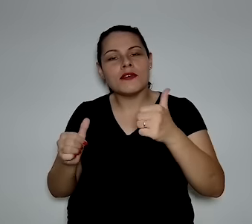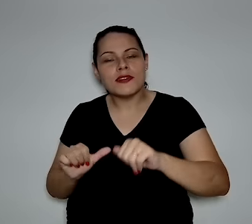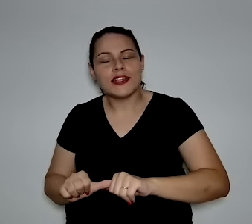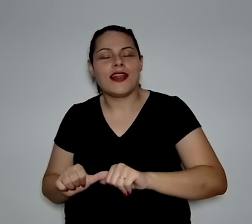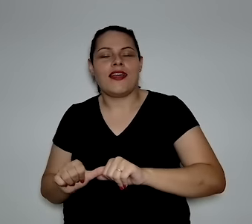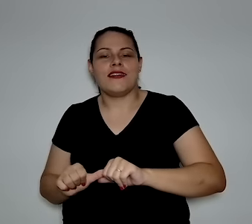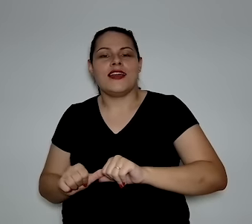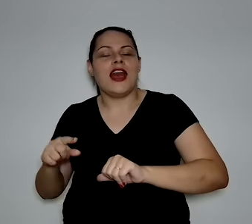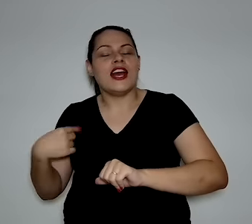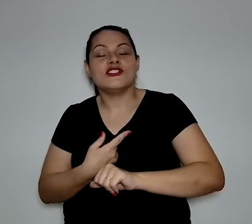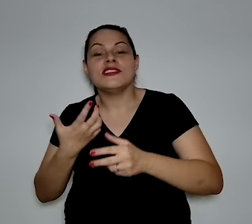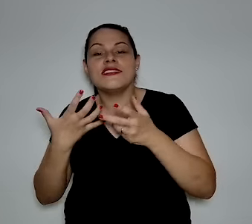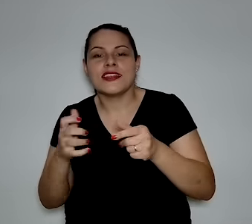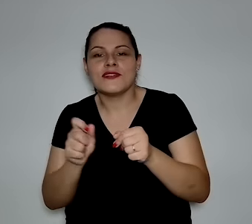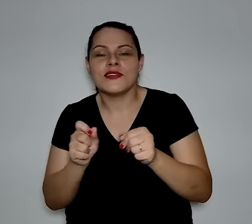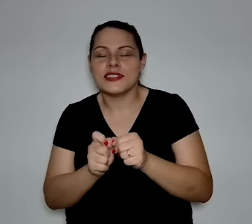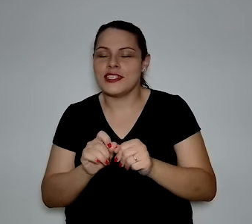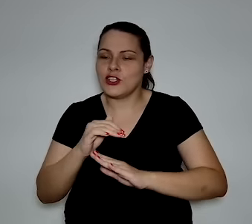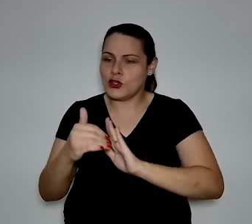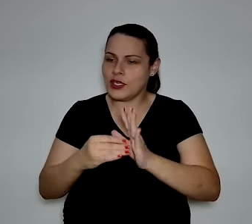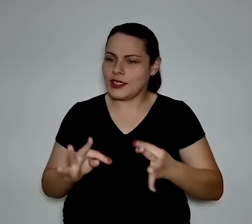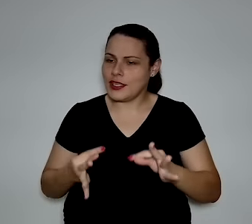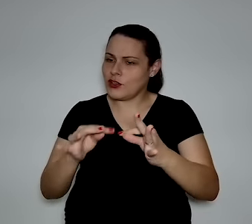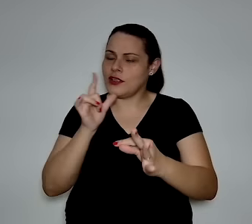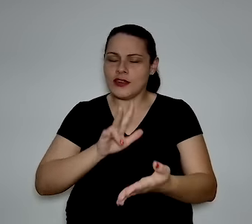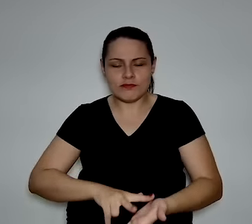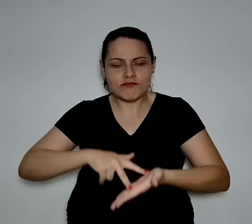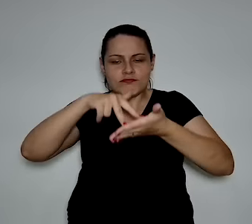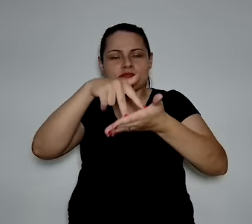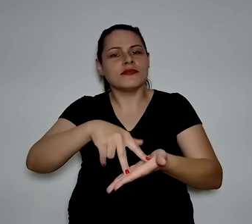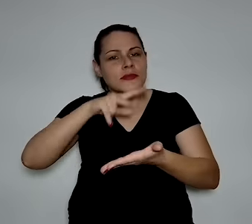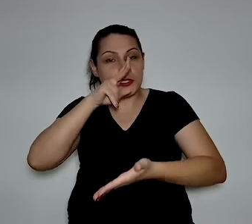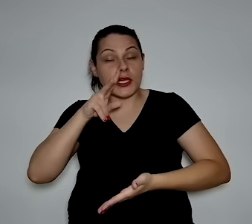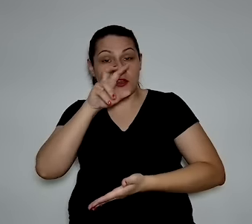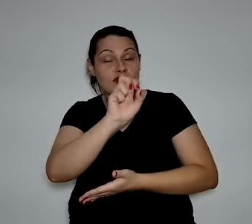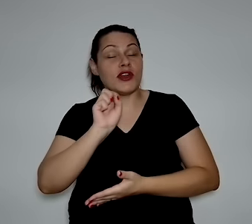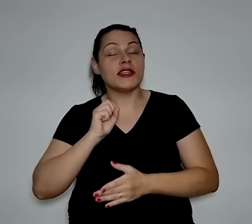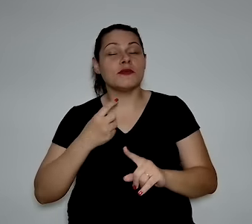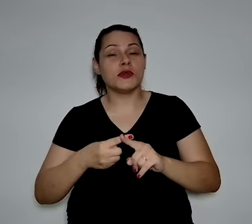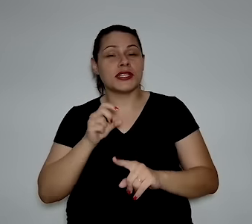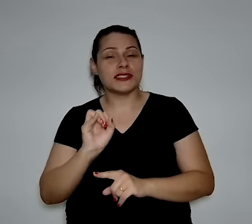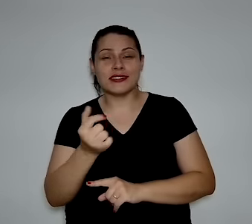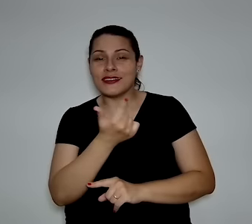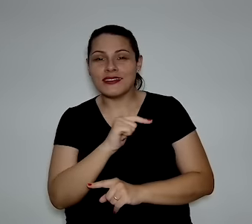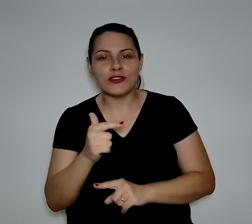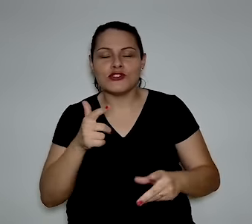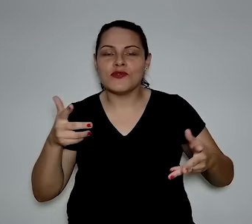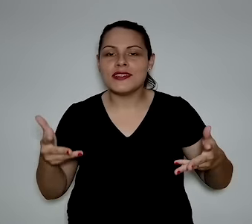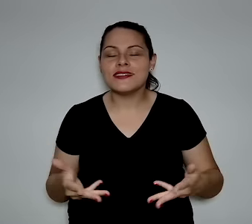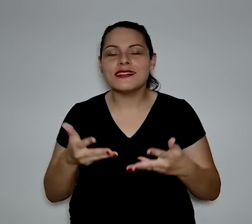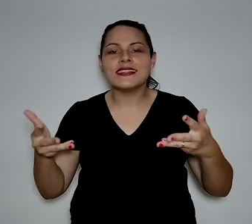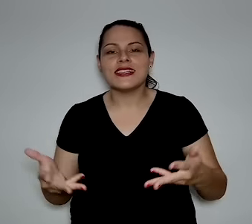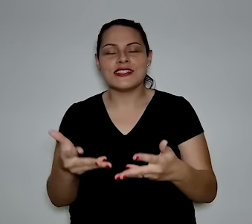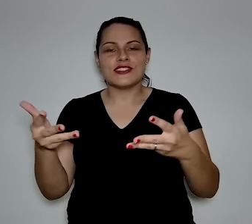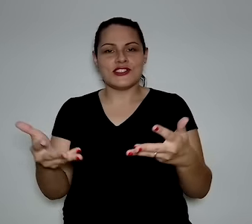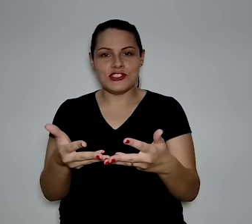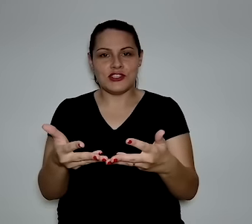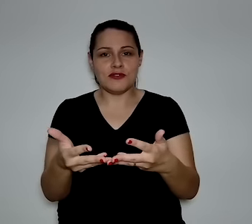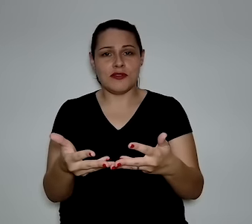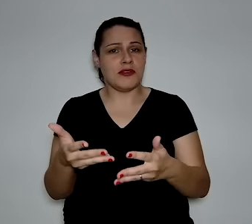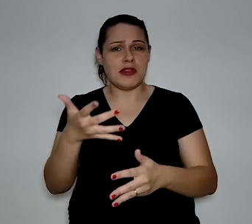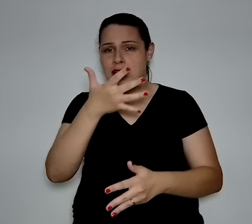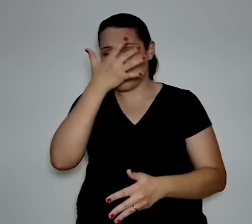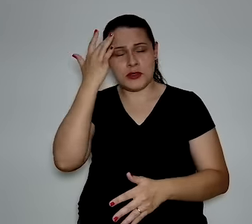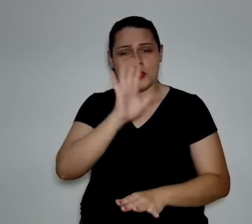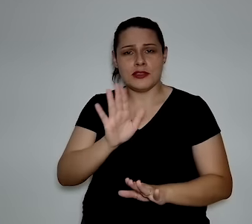afundados, a tecnologia precisa ganhar envergadura. Se você não fizer, não tiver esse incentivo,